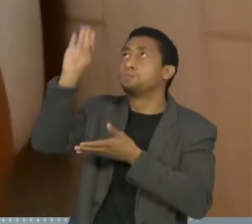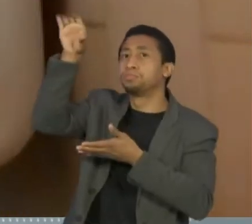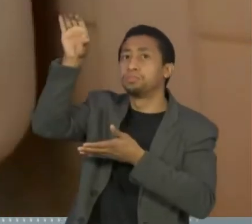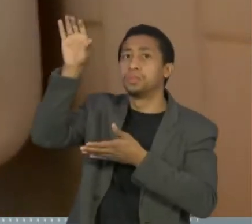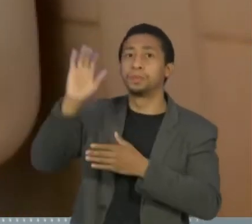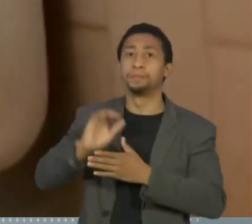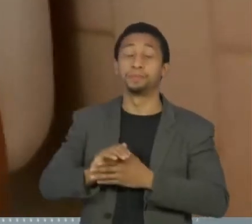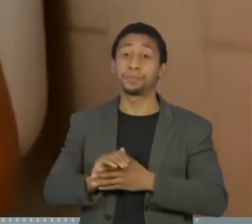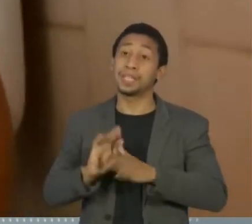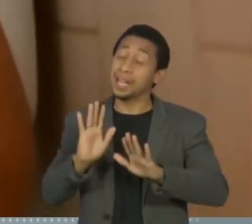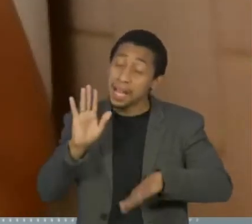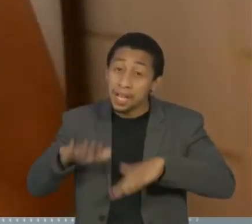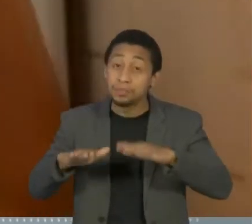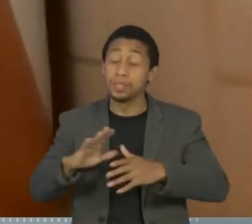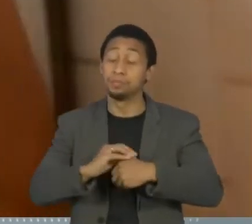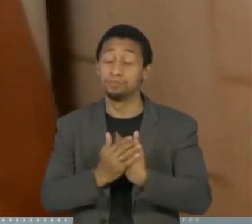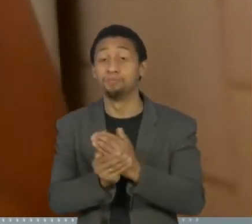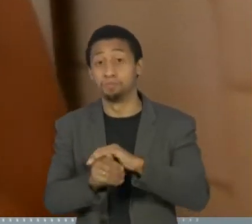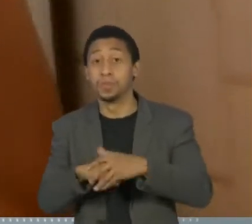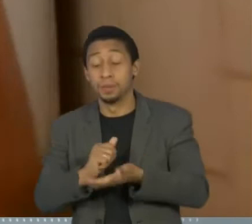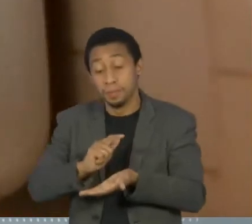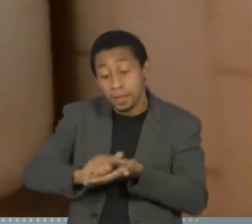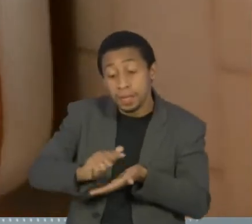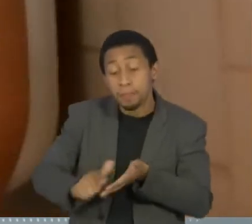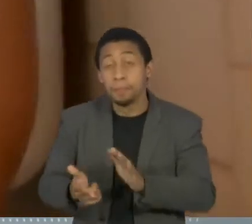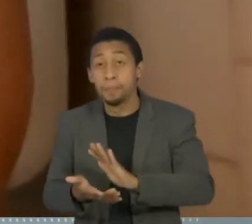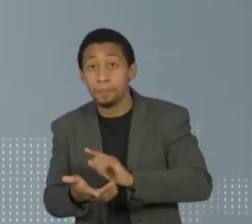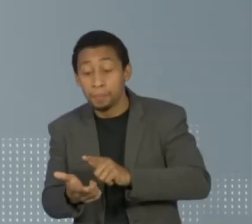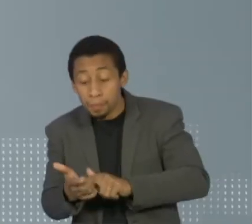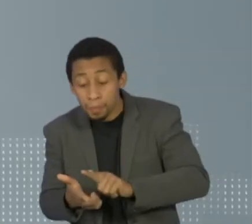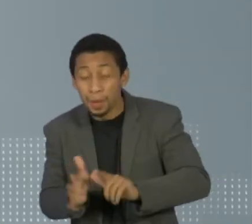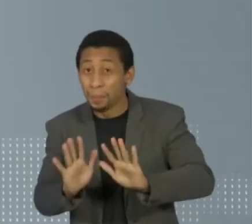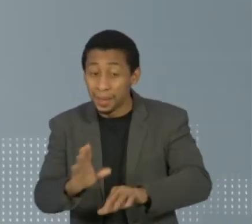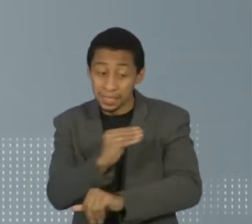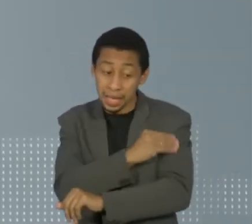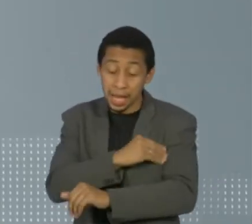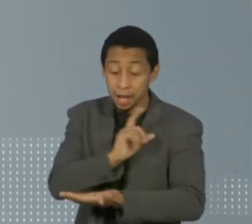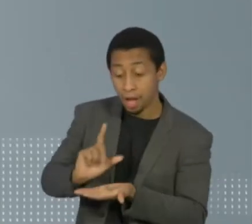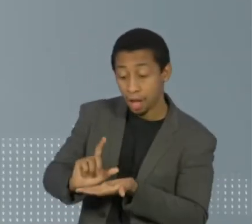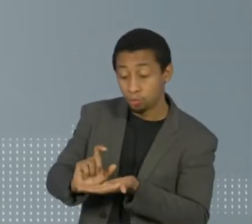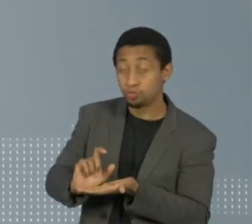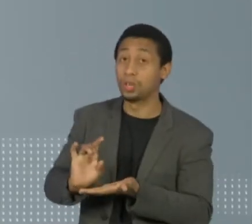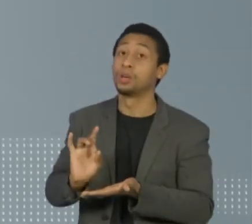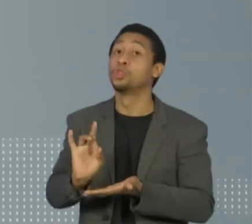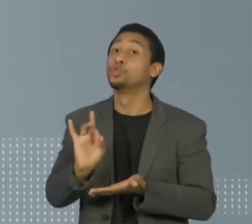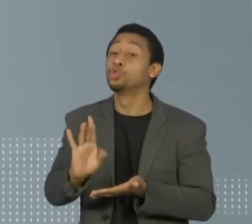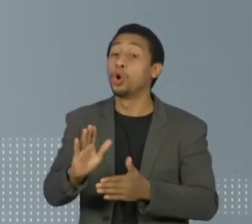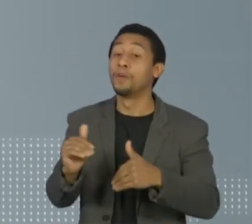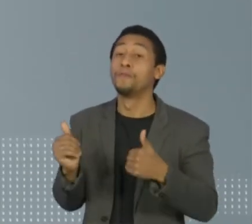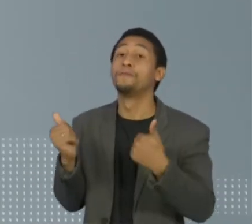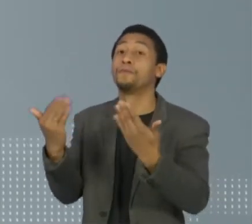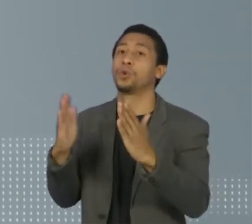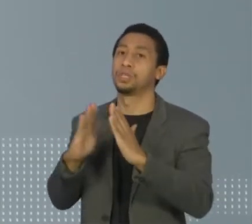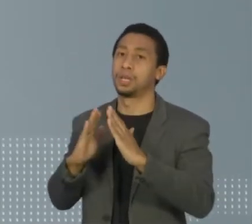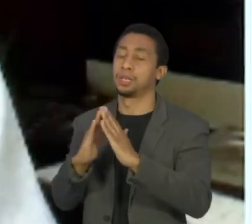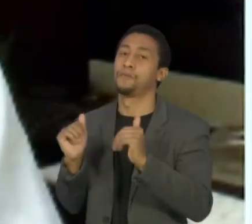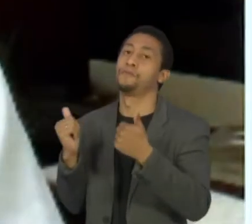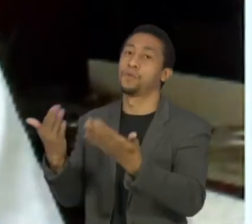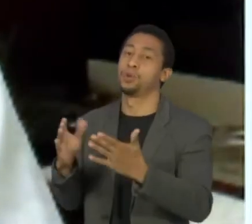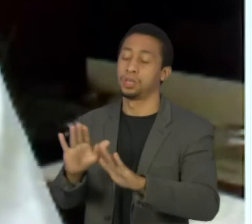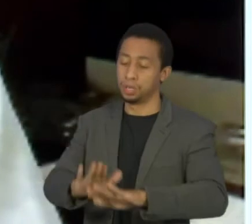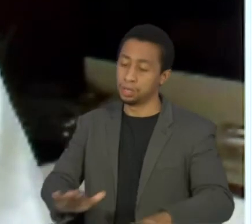seja para higienizar as mãos, o oftalmologista aconselha que álcool em gel deve ser usado apenas fora de casa pelas crianças.